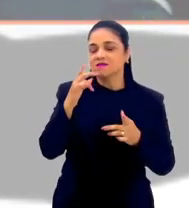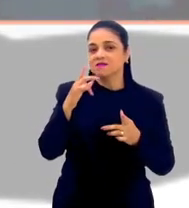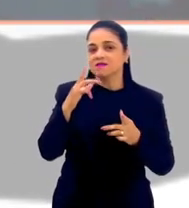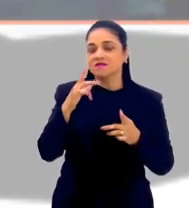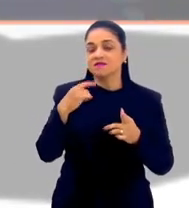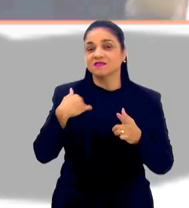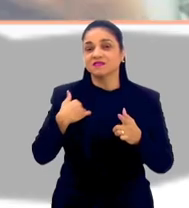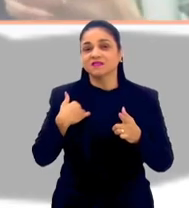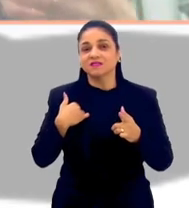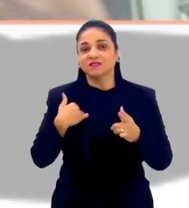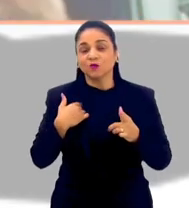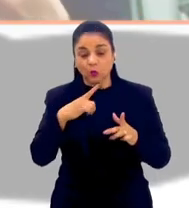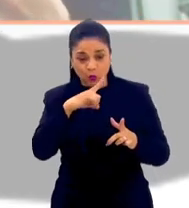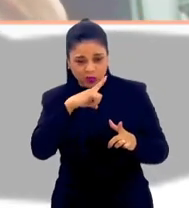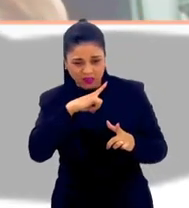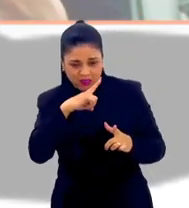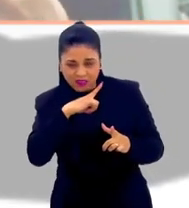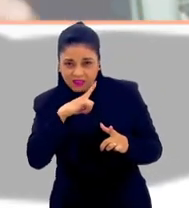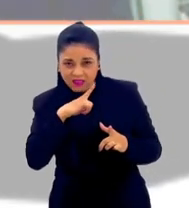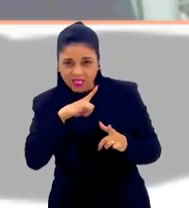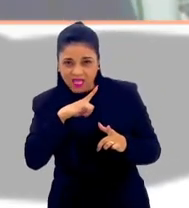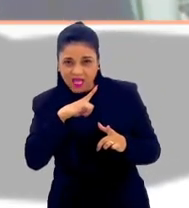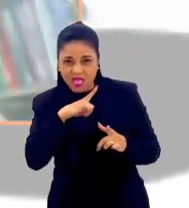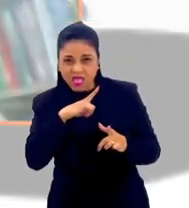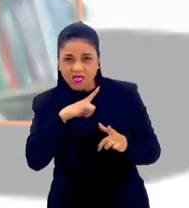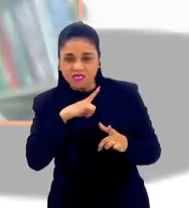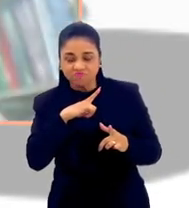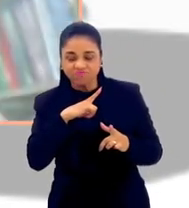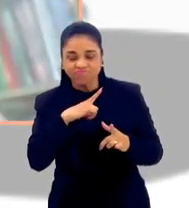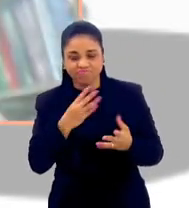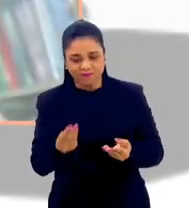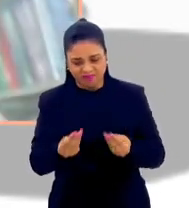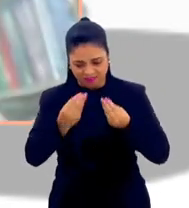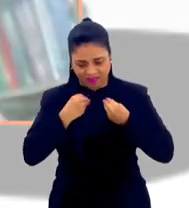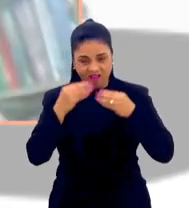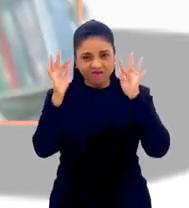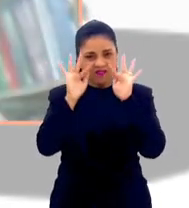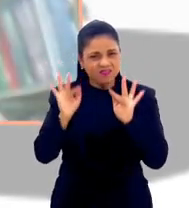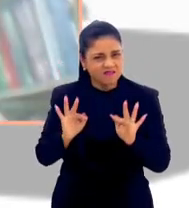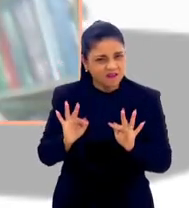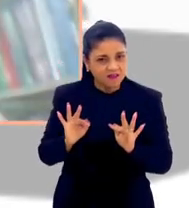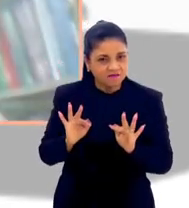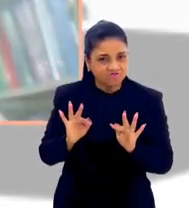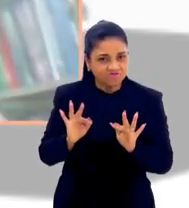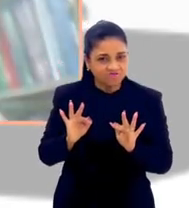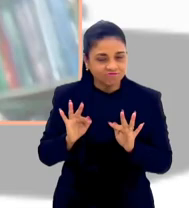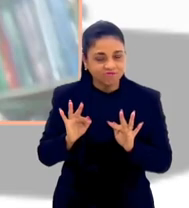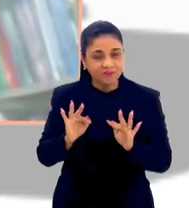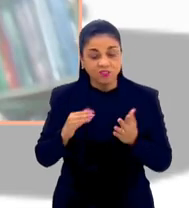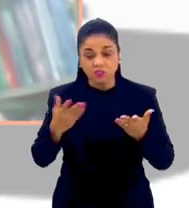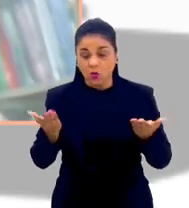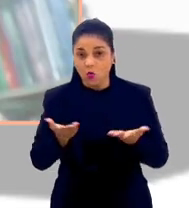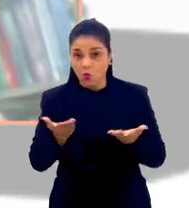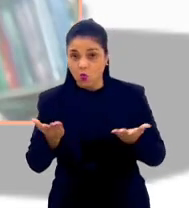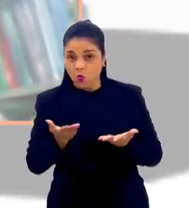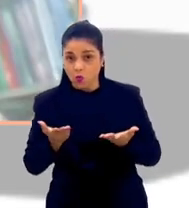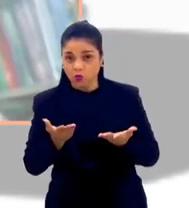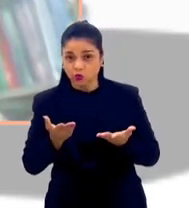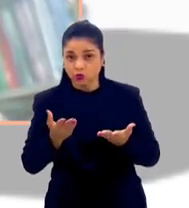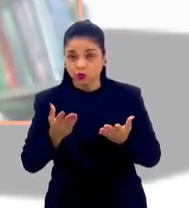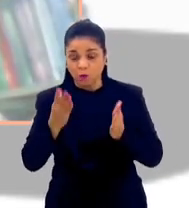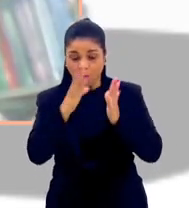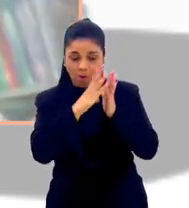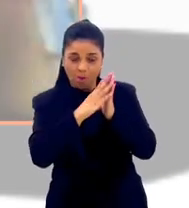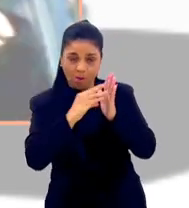como se o ter alguma coisa nos desse felicidade. Então, se hoje foi lançado o último